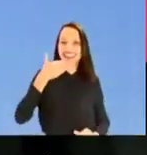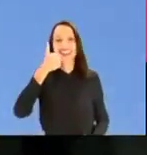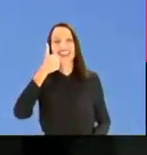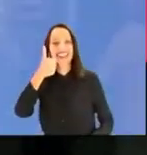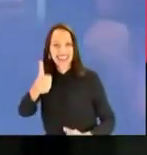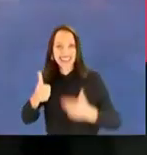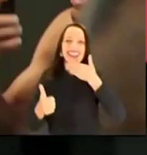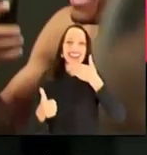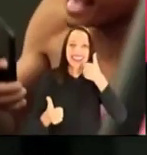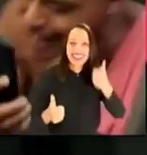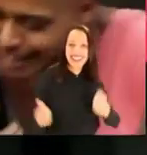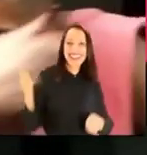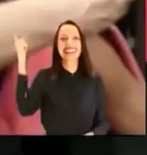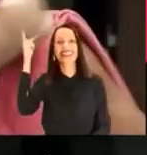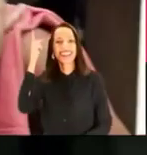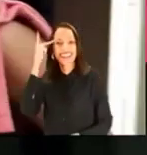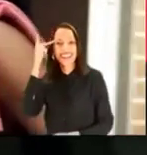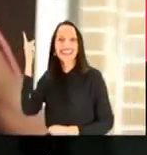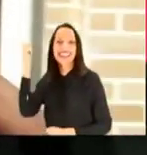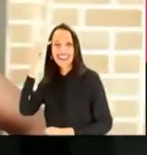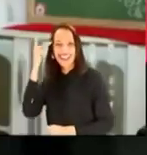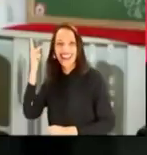melhorar.